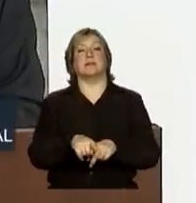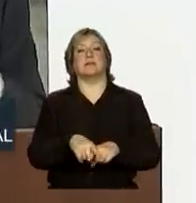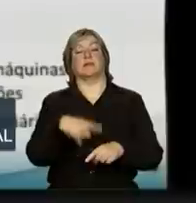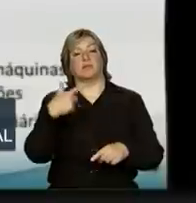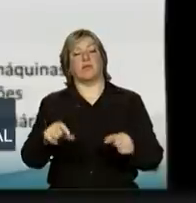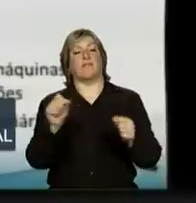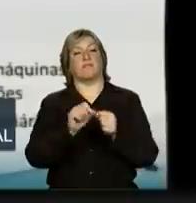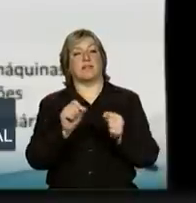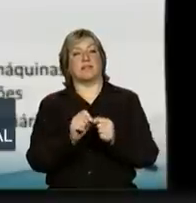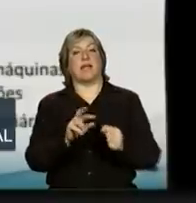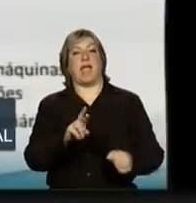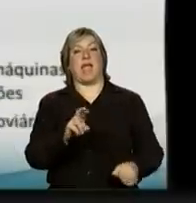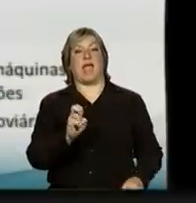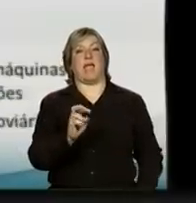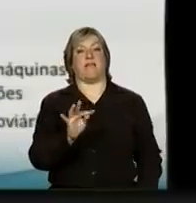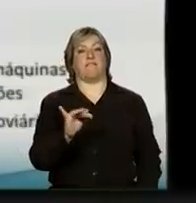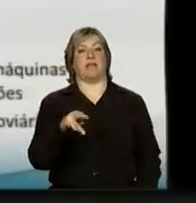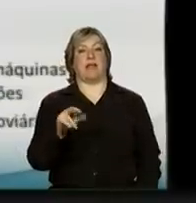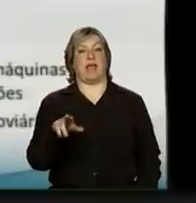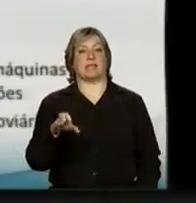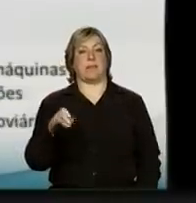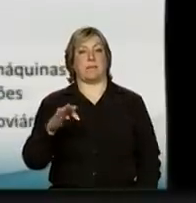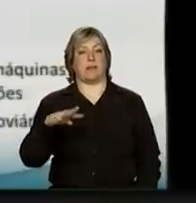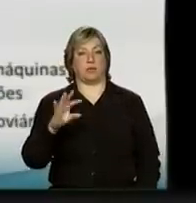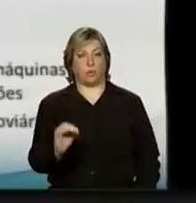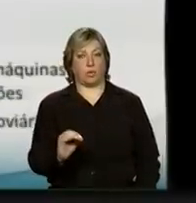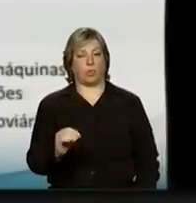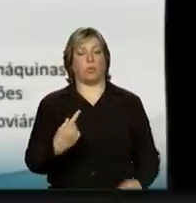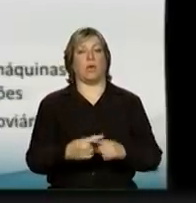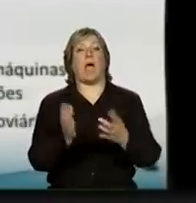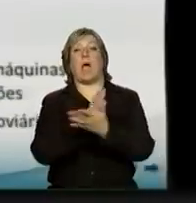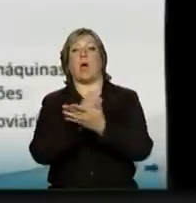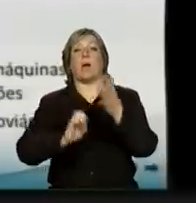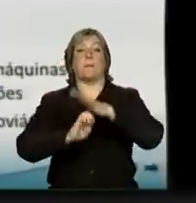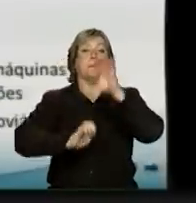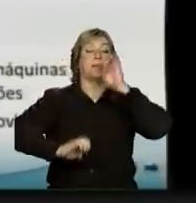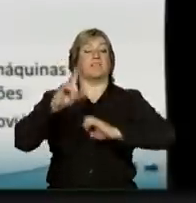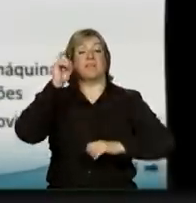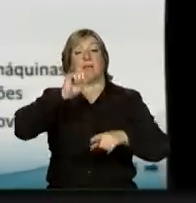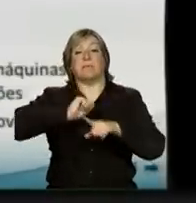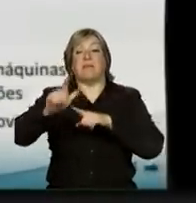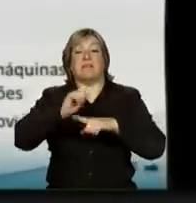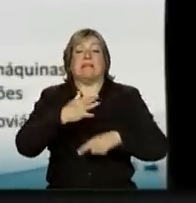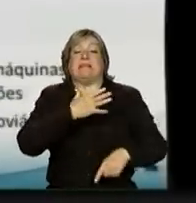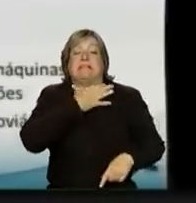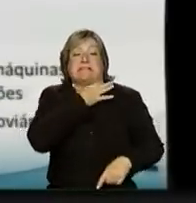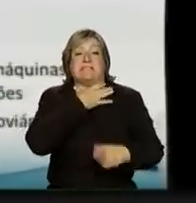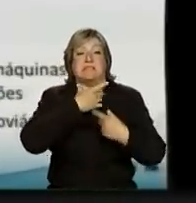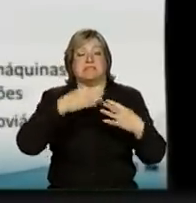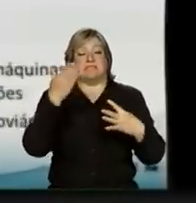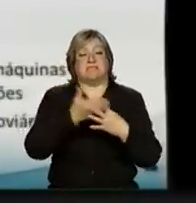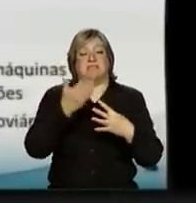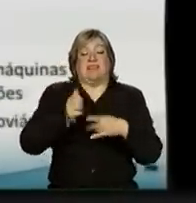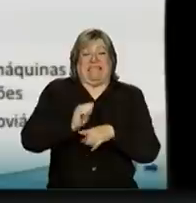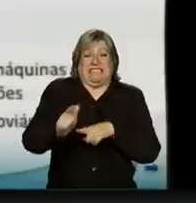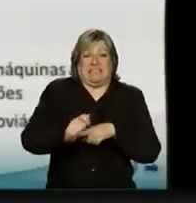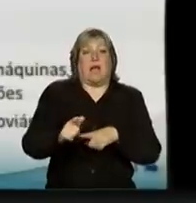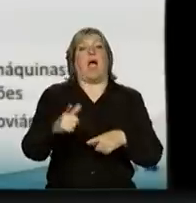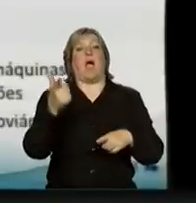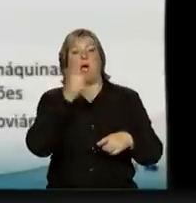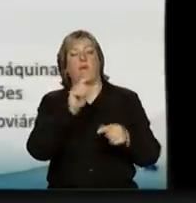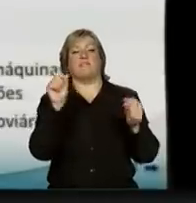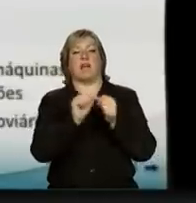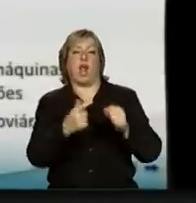de créditos. Alguma empresa em dificuldade para pagar as prestações terá um